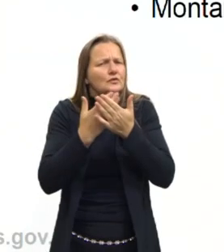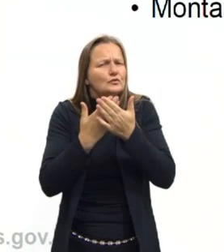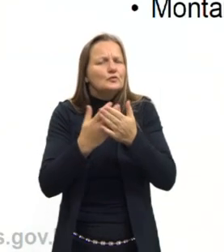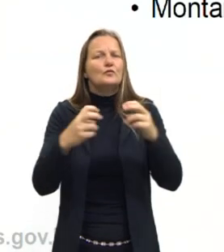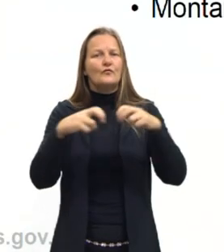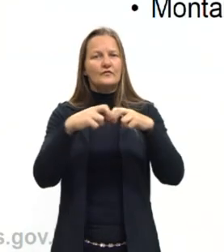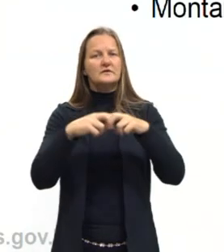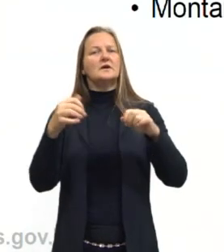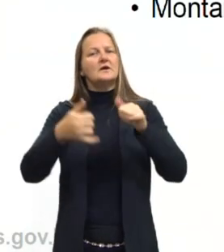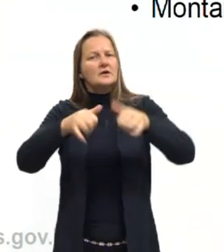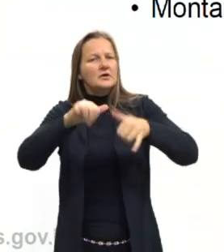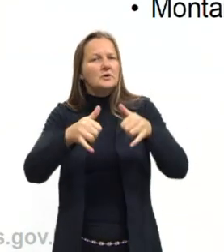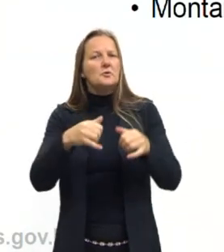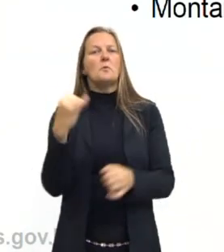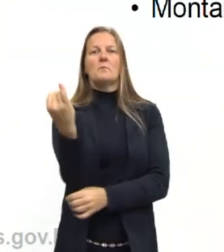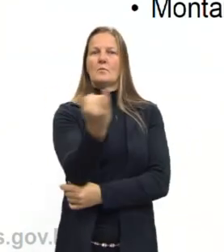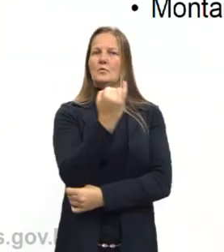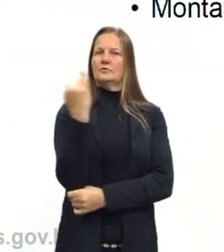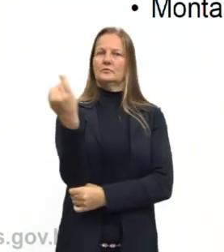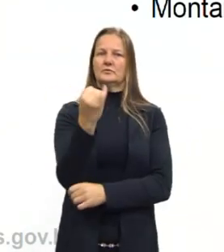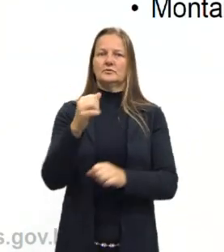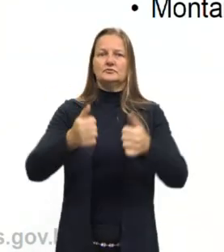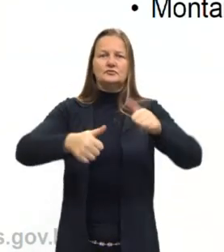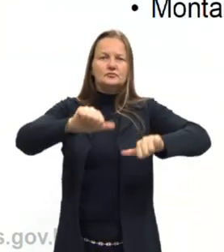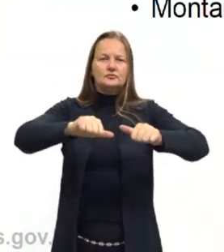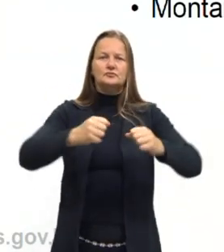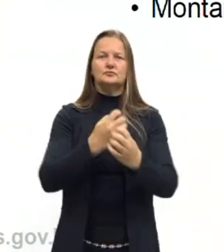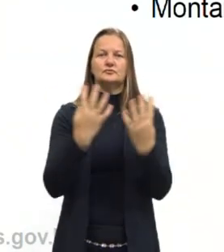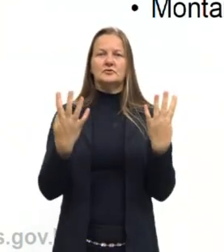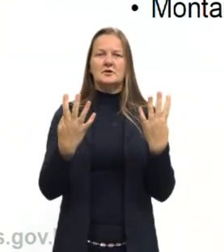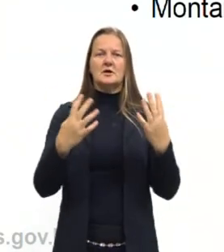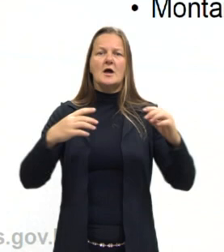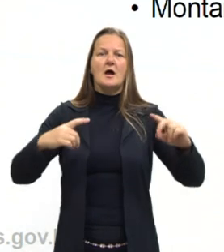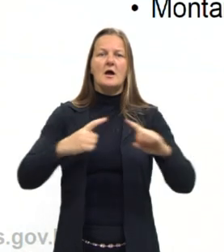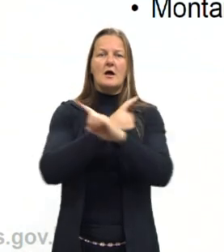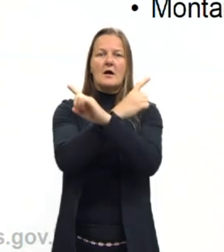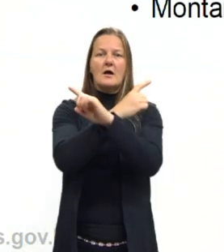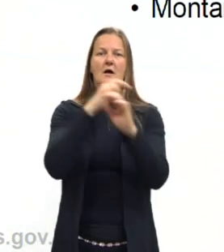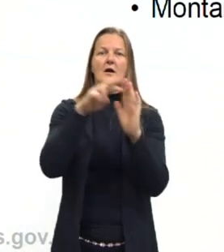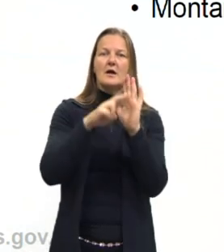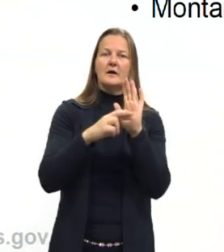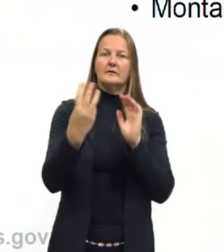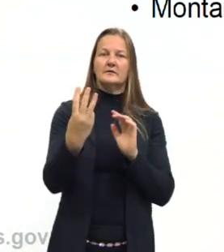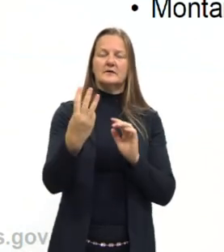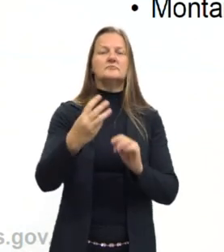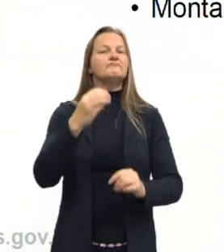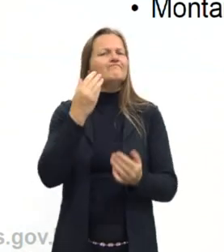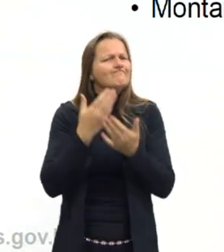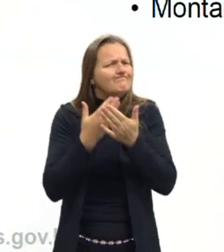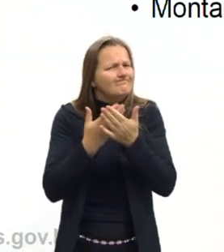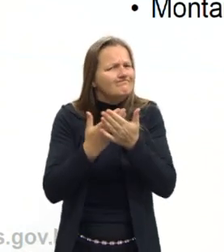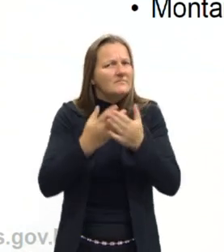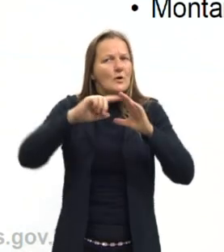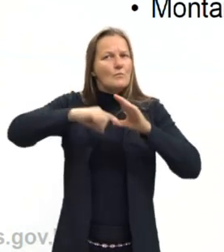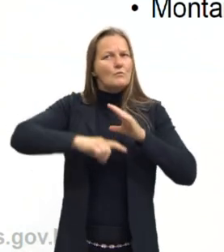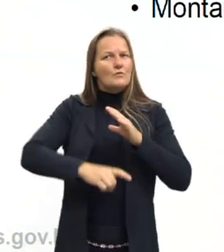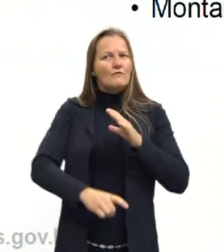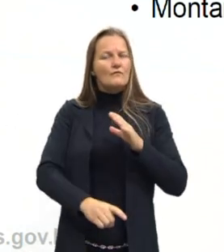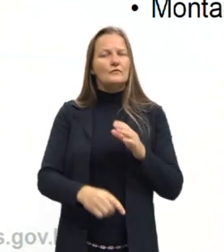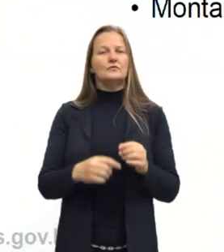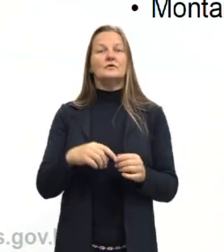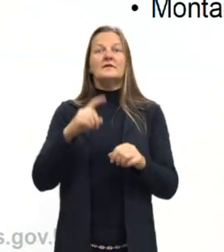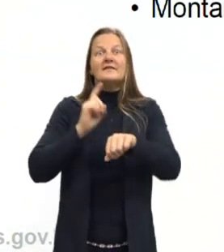fisicoquímica, é muito importante ter a regra de três bem estudada, bem definida. Porque a gente não precisa lembrar